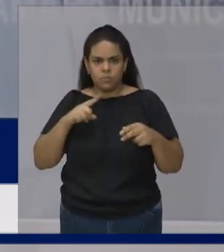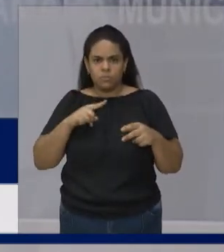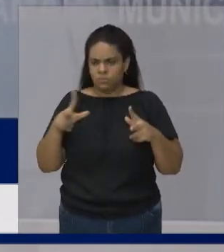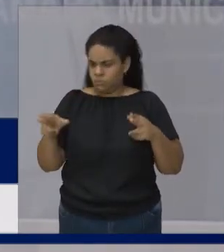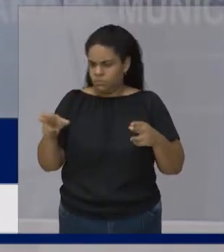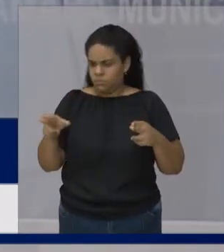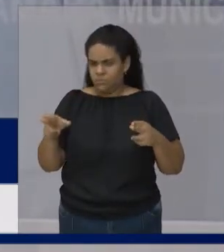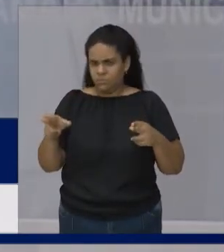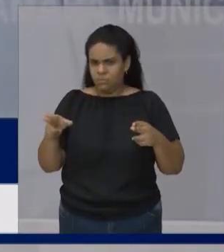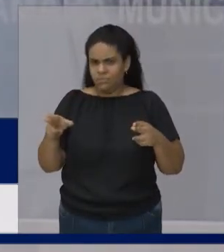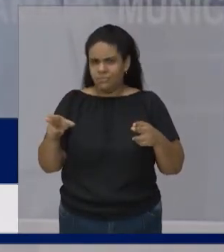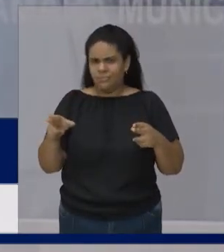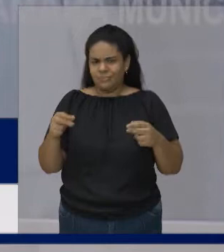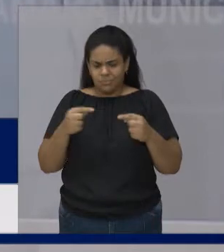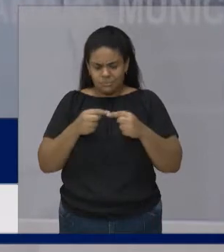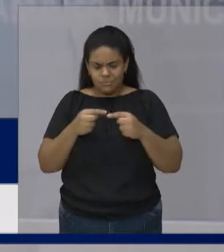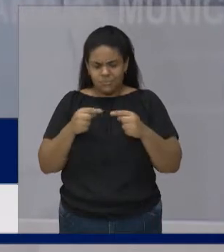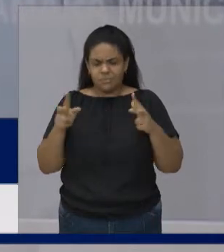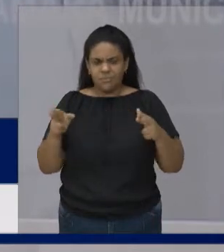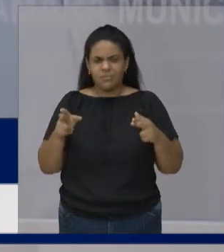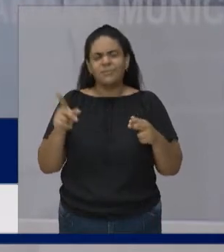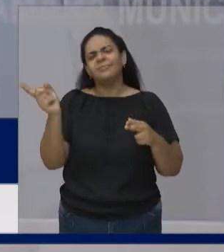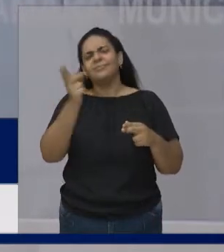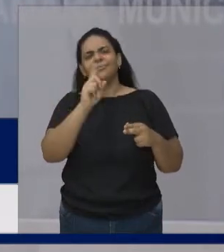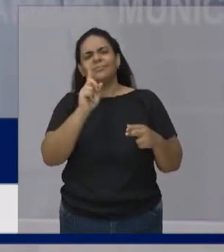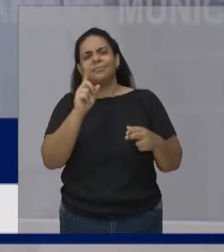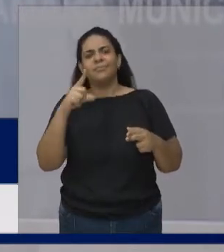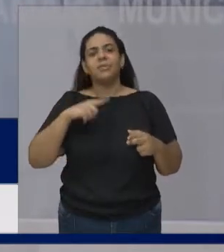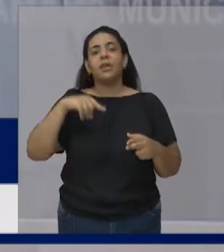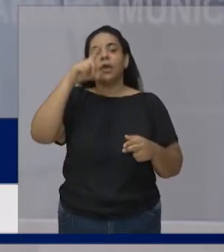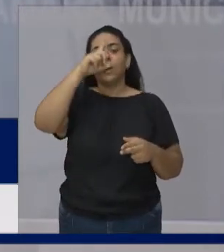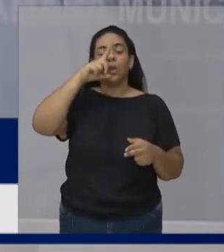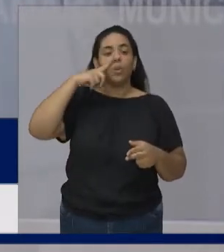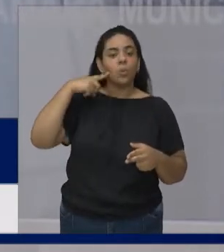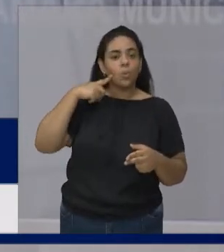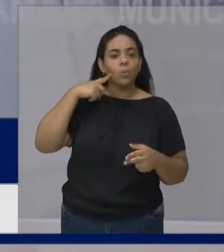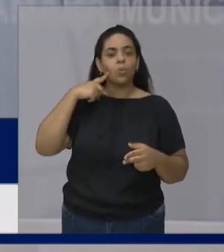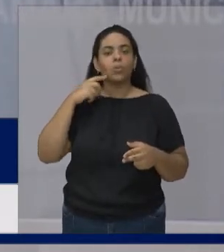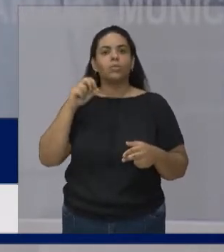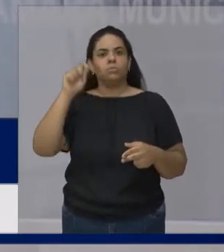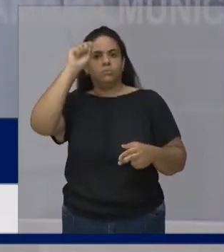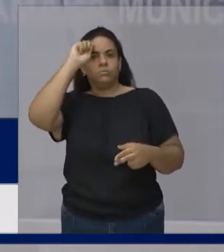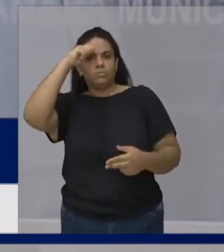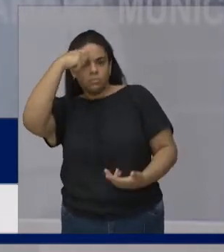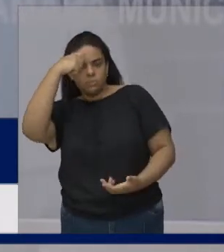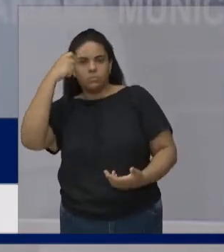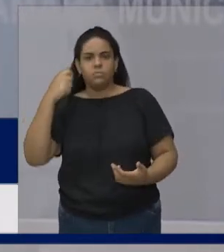Não tem Temos loiros Morenos Alguém usa óculos